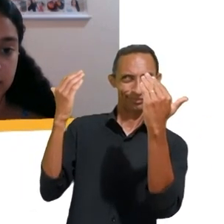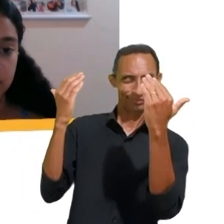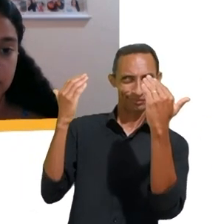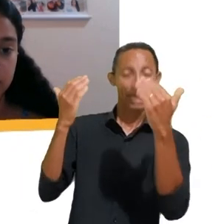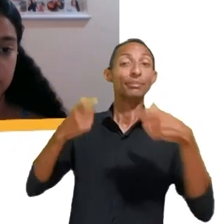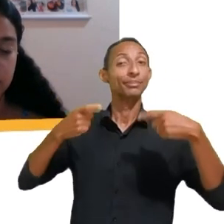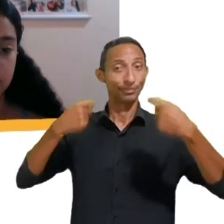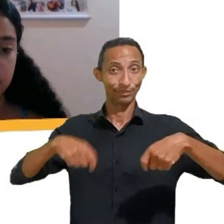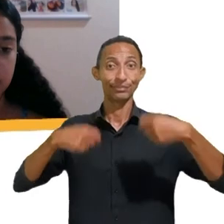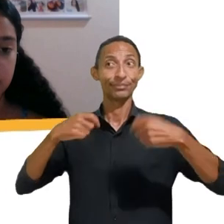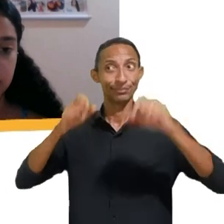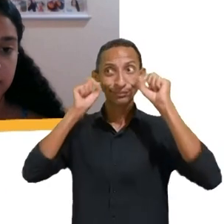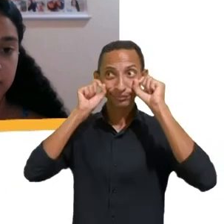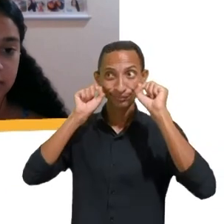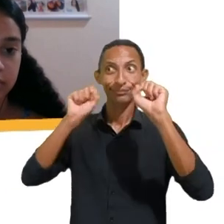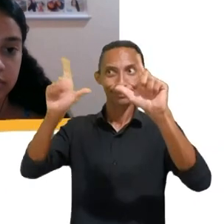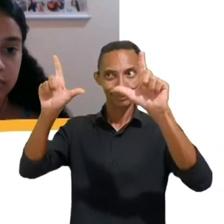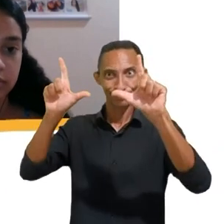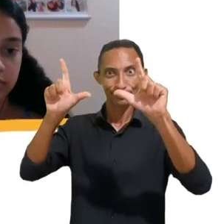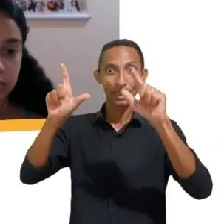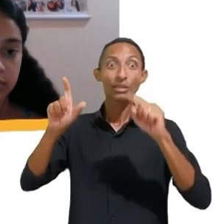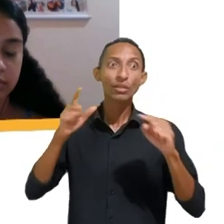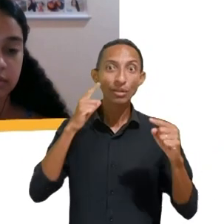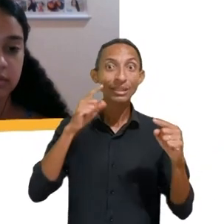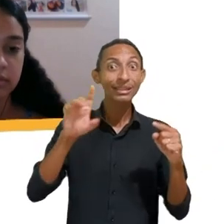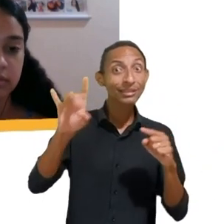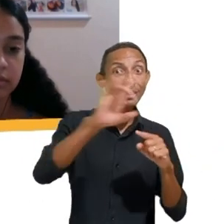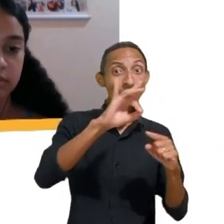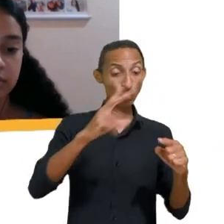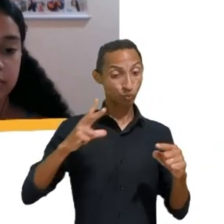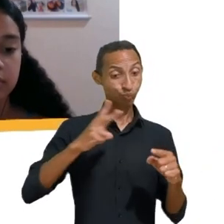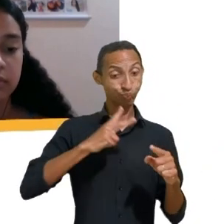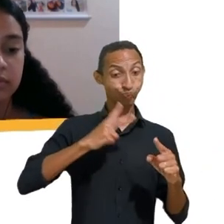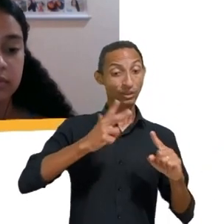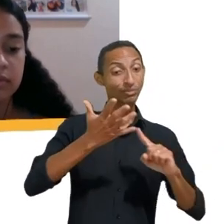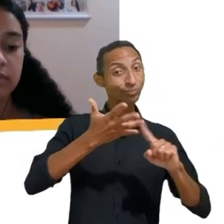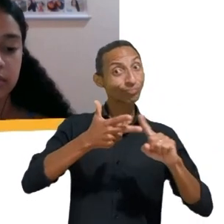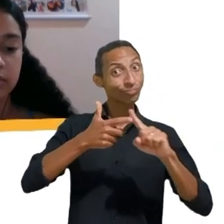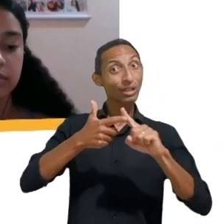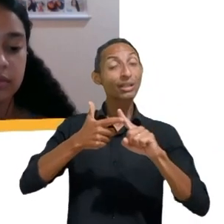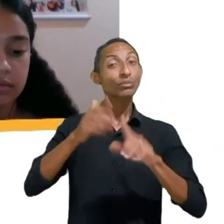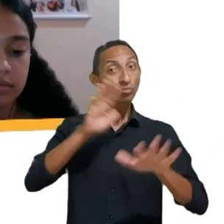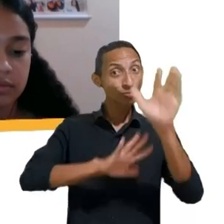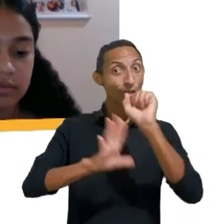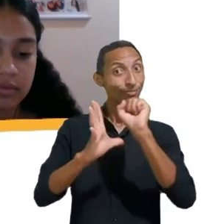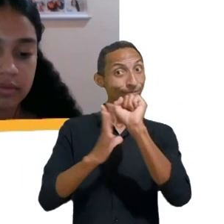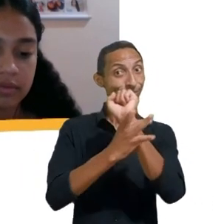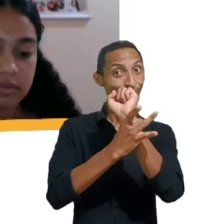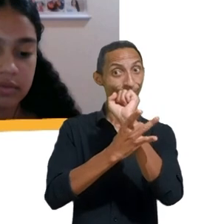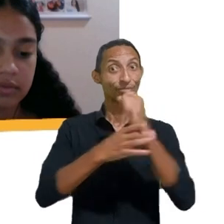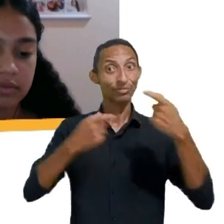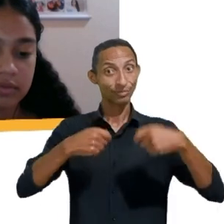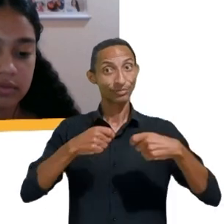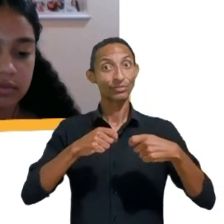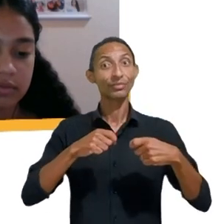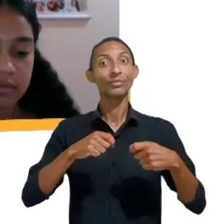nossa história aquilo que aquilo que nos identifica porque é valioso é isso muito obrigada gente